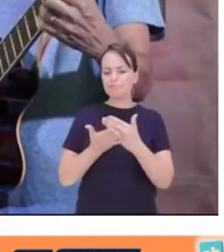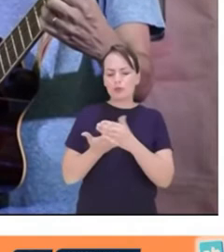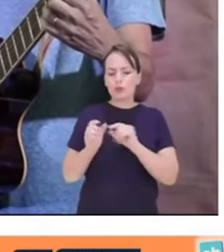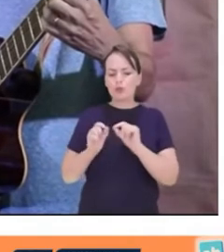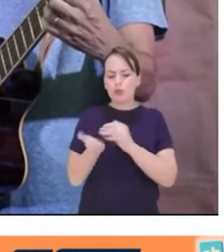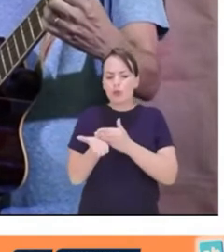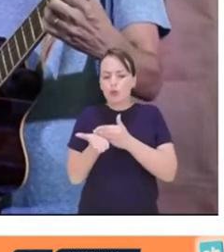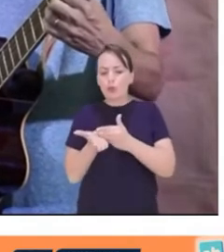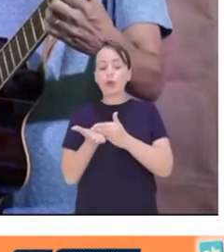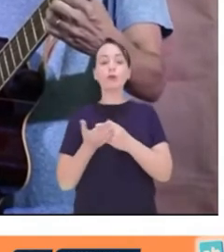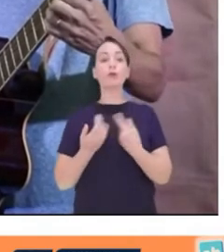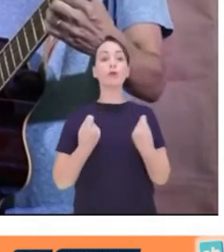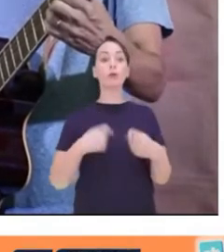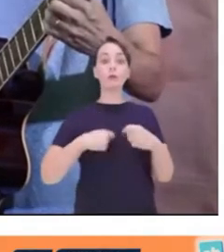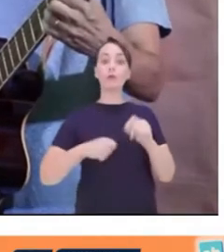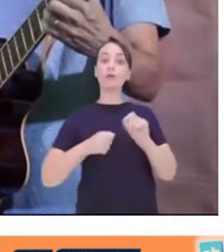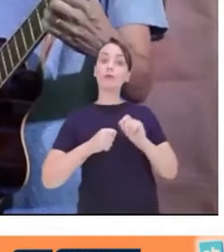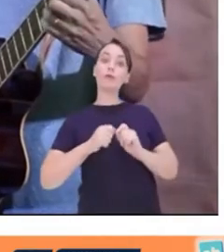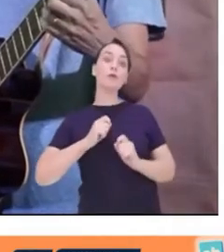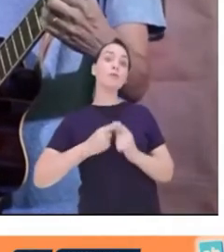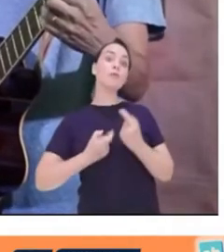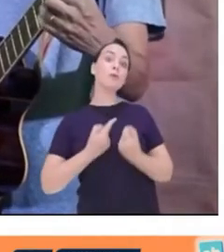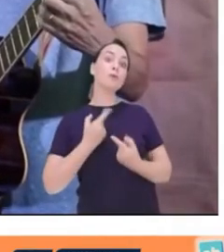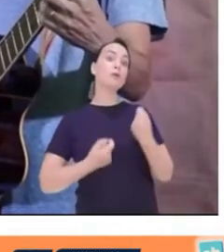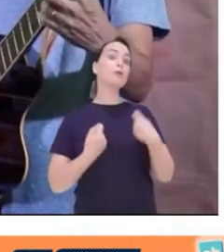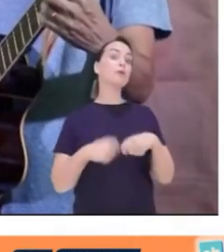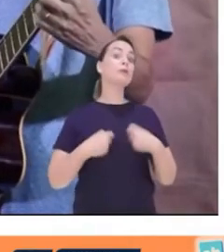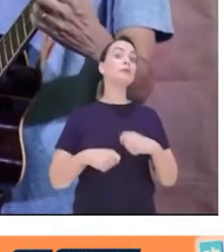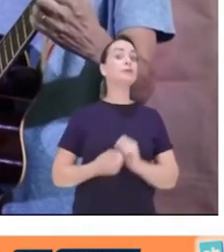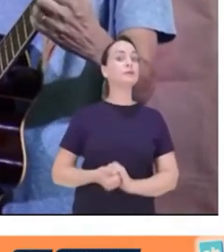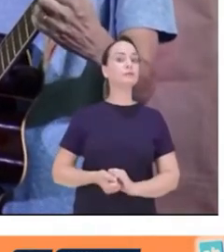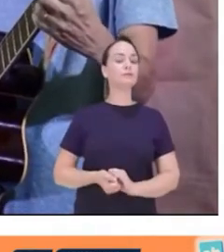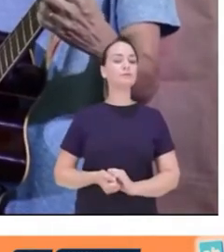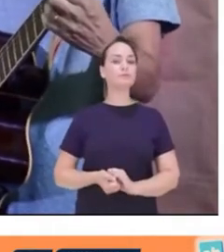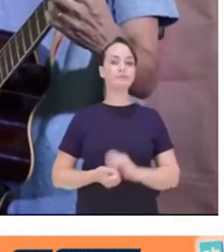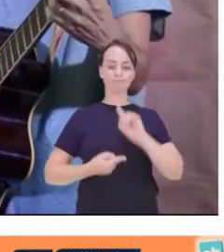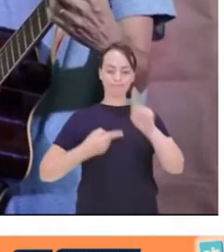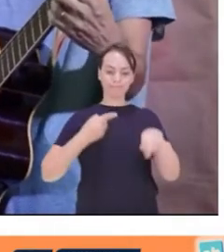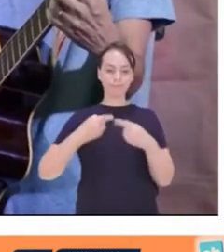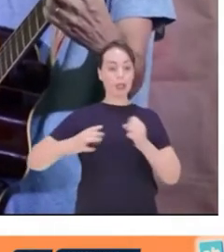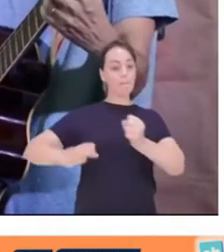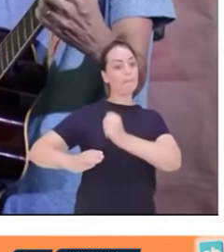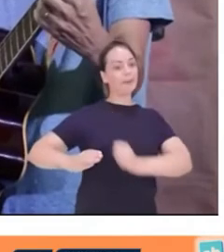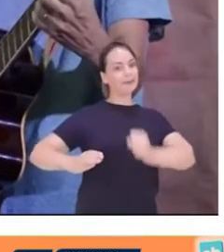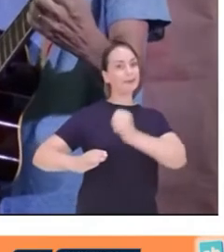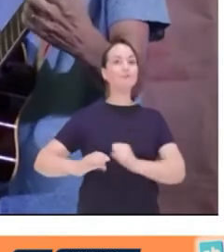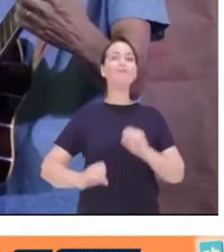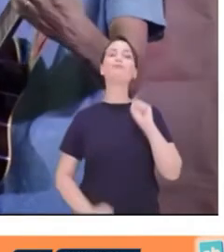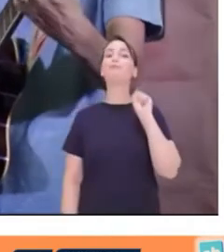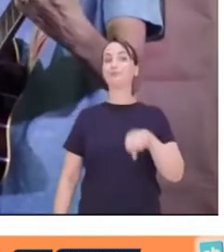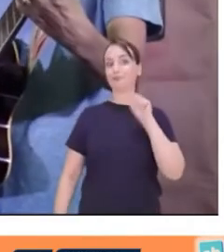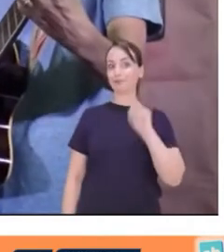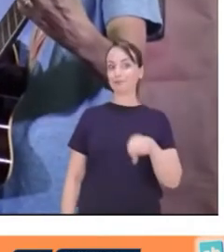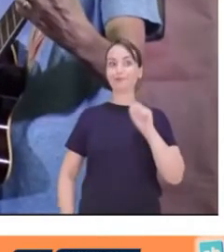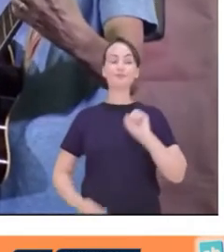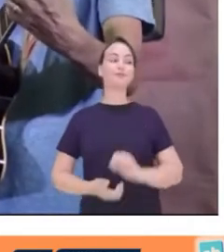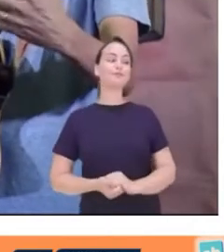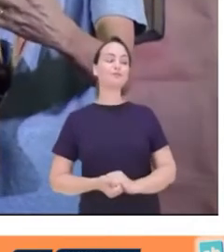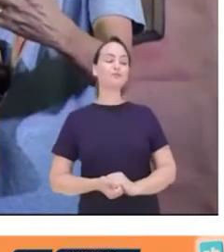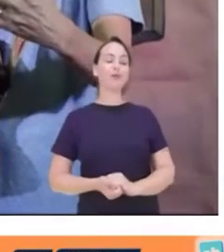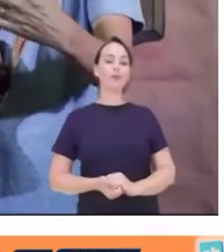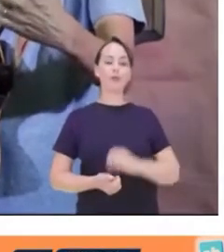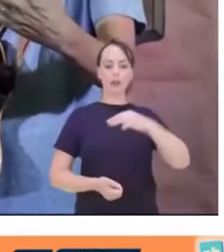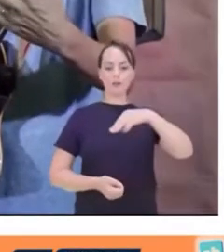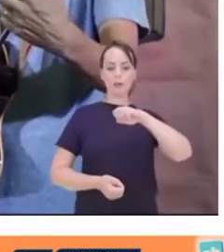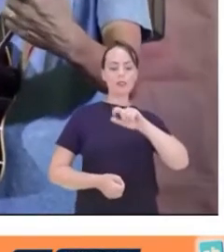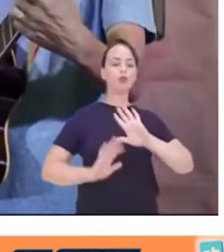O que é que a gente precisa para fazer pipocas, hein, Celso? Ah, é. Precisa de panela, né? Isso mesmo. Manuel